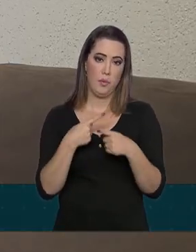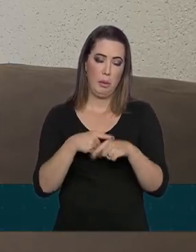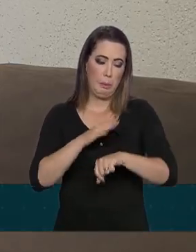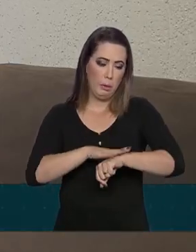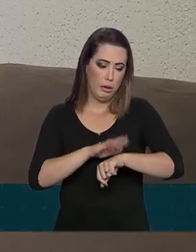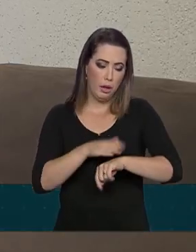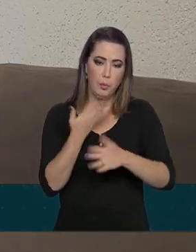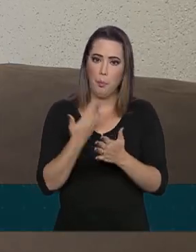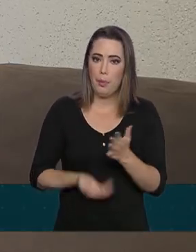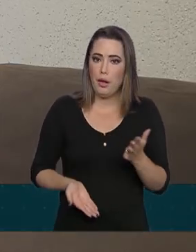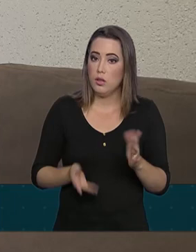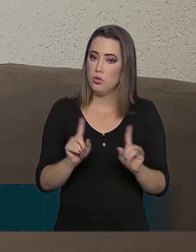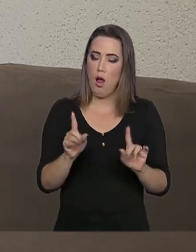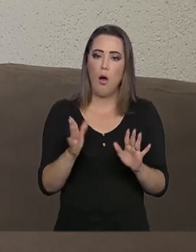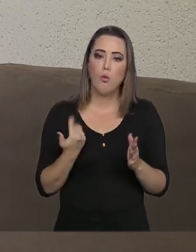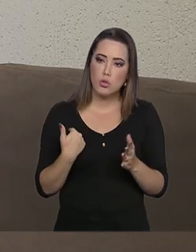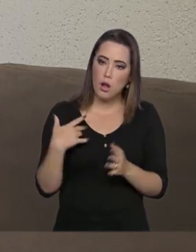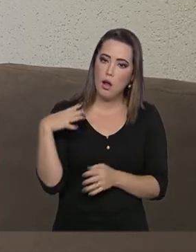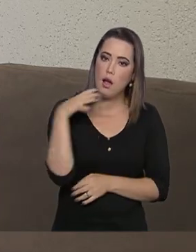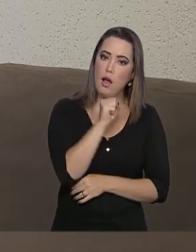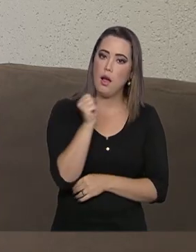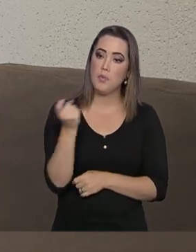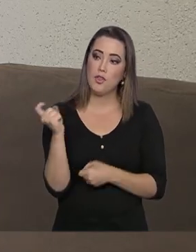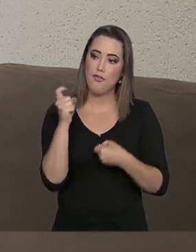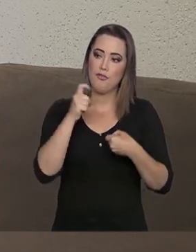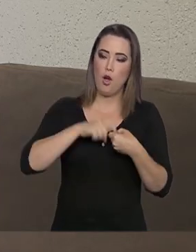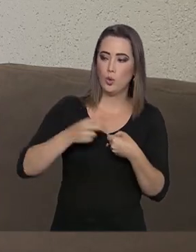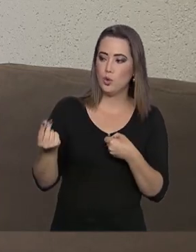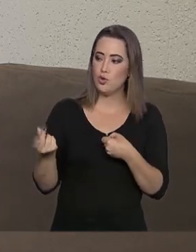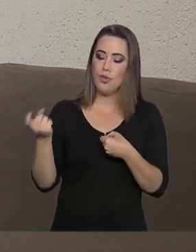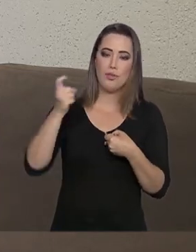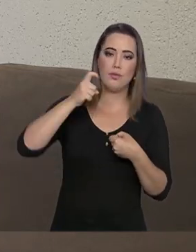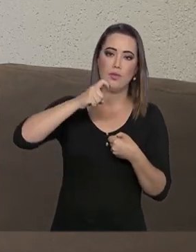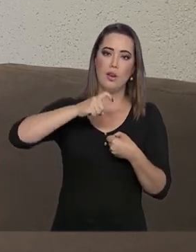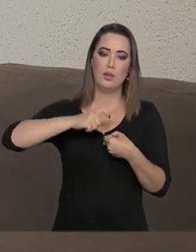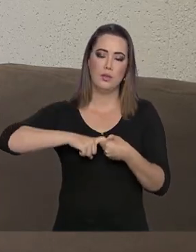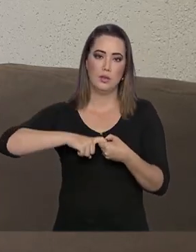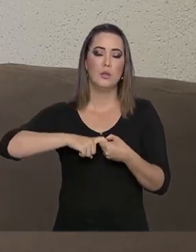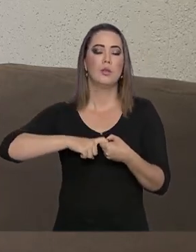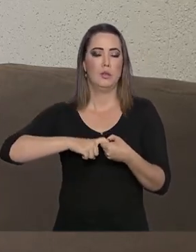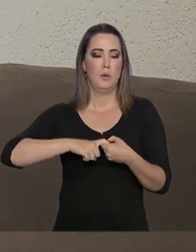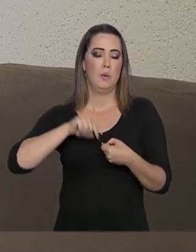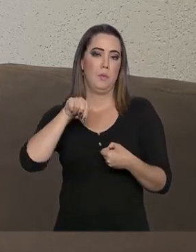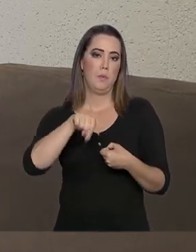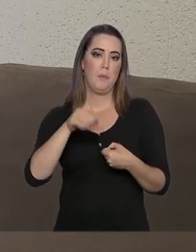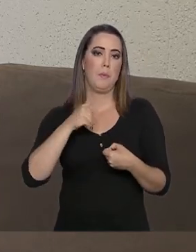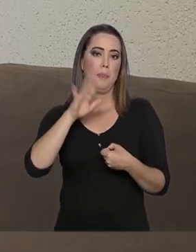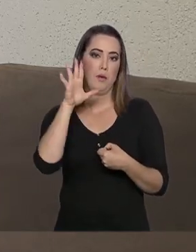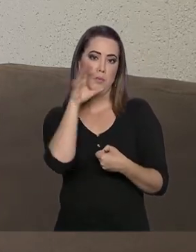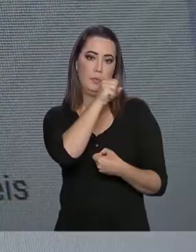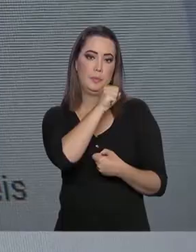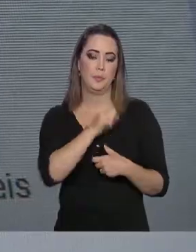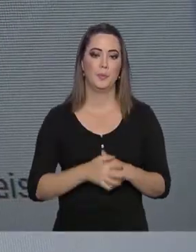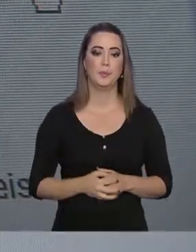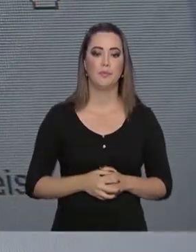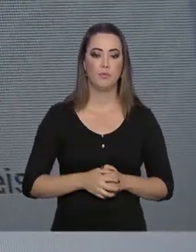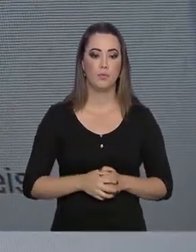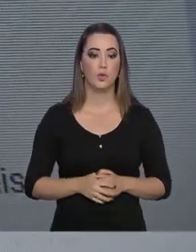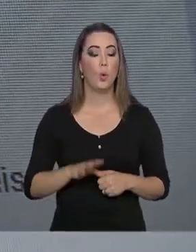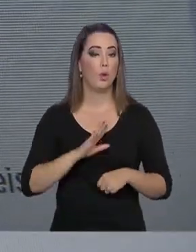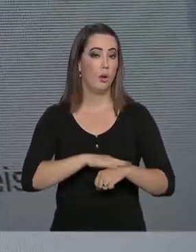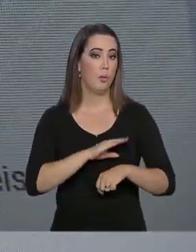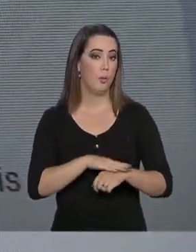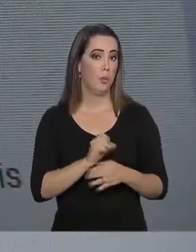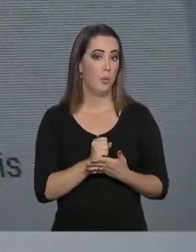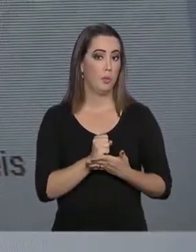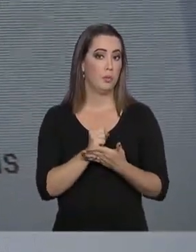prazo, você tem esse benefício de você receber, ter a garantia de que você vai receber o valor restituído mais rápido. O prazo